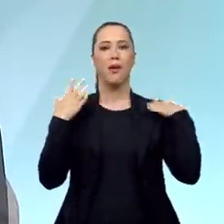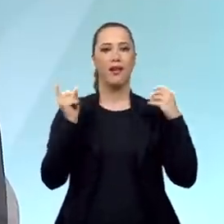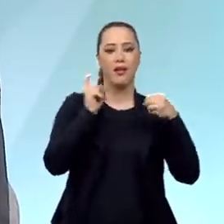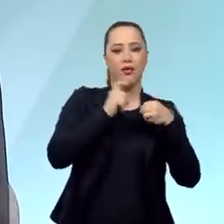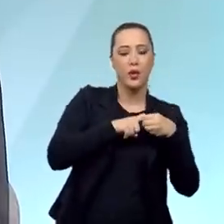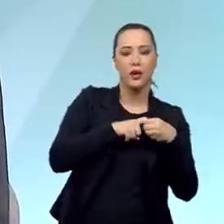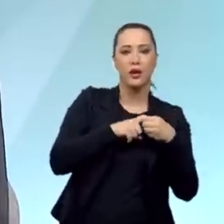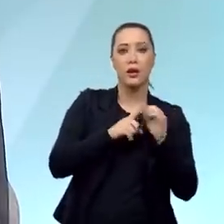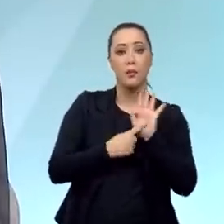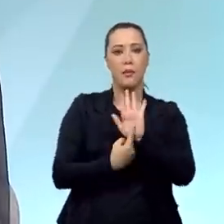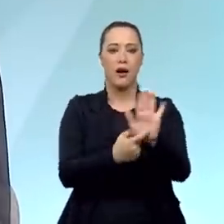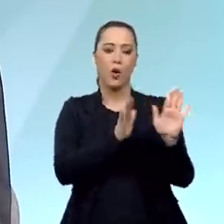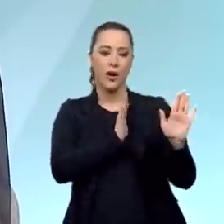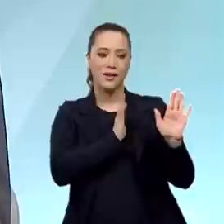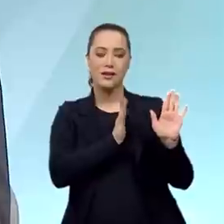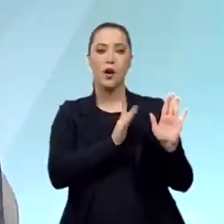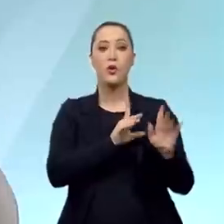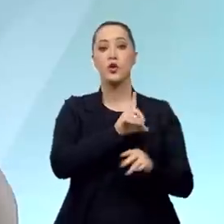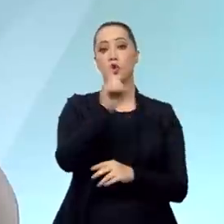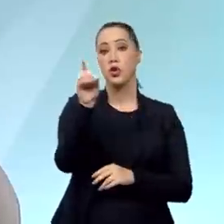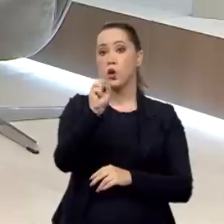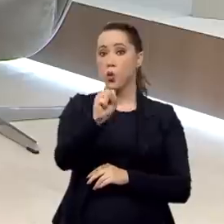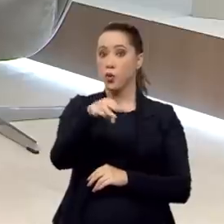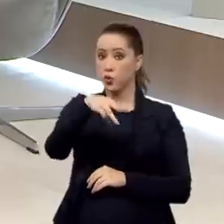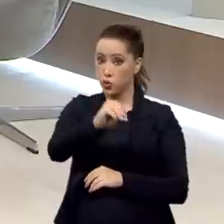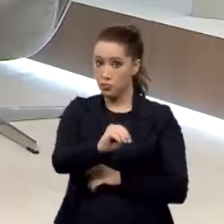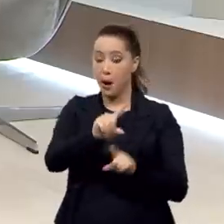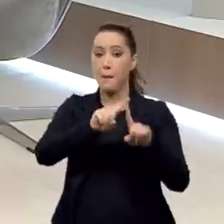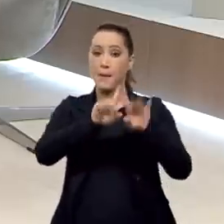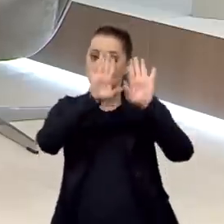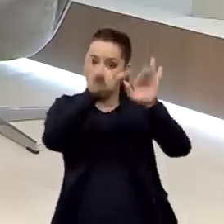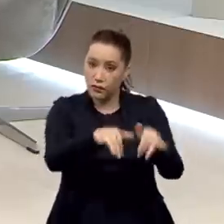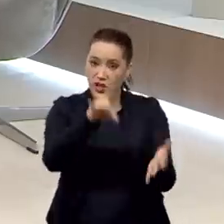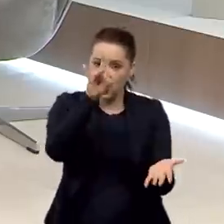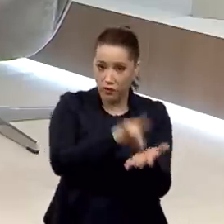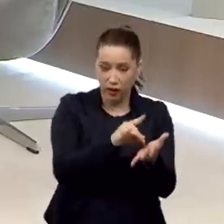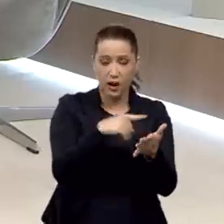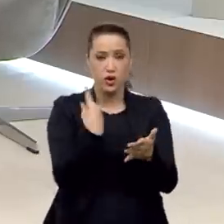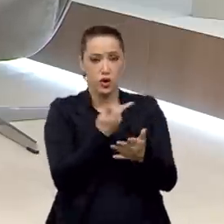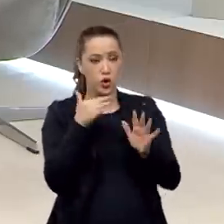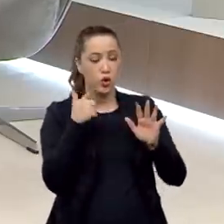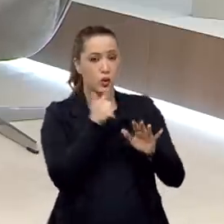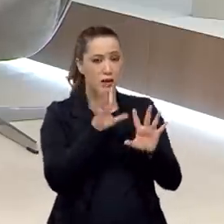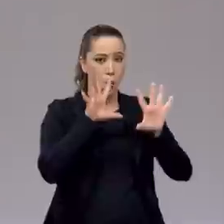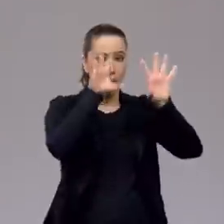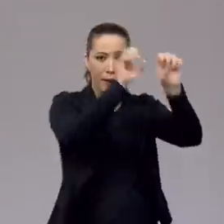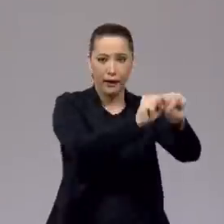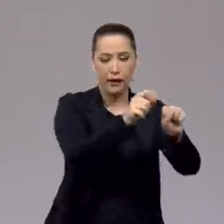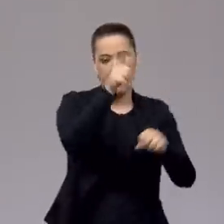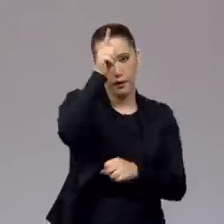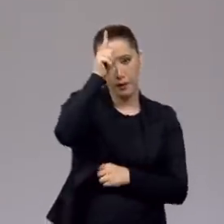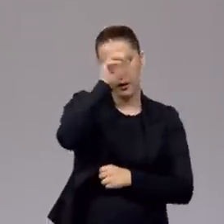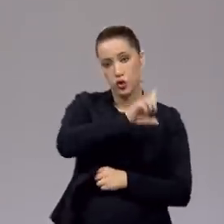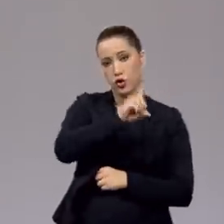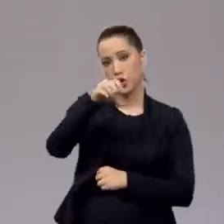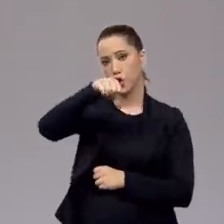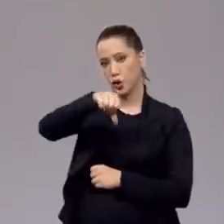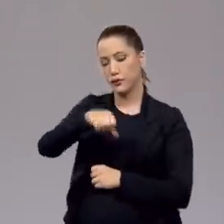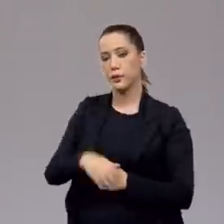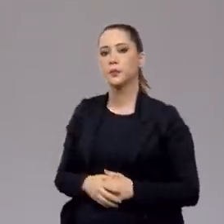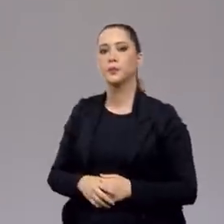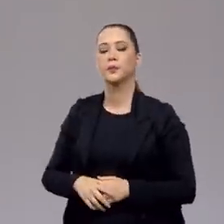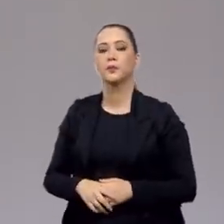é por isso que hoje nós comemoramos o dia 8 de maio. Mas a capitulação alemã foi dia 9. Nós falamos, na abertura do programa, sobre o dia da